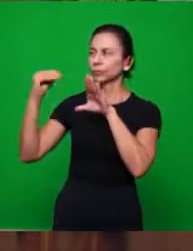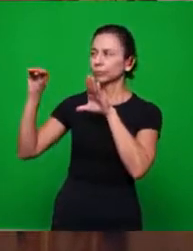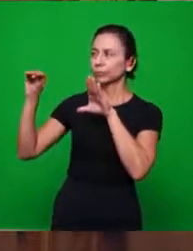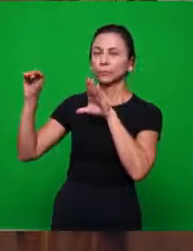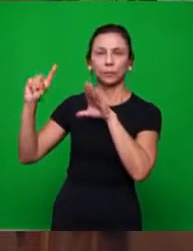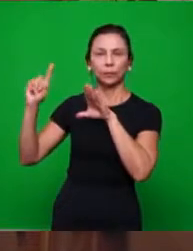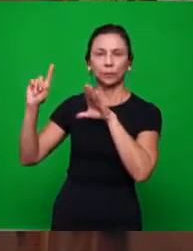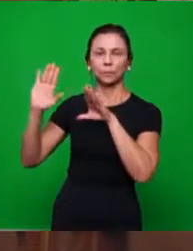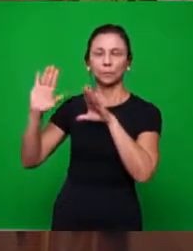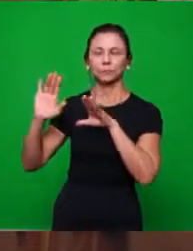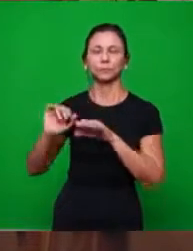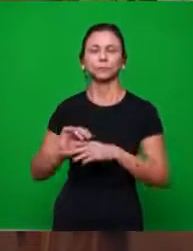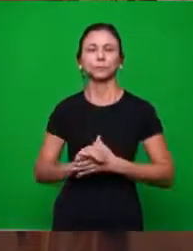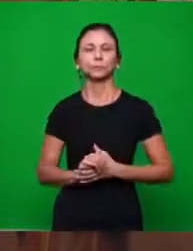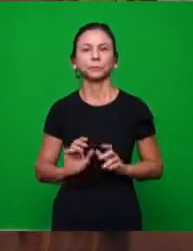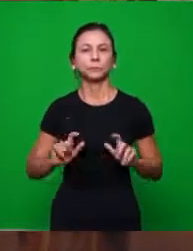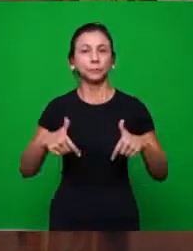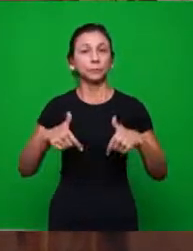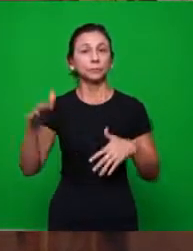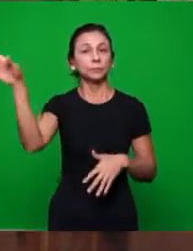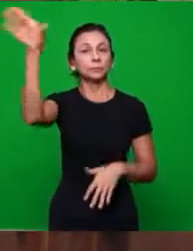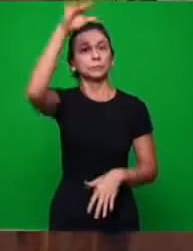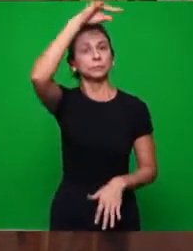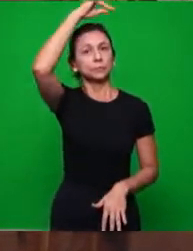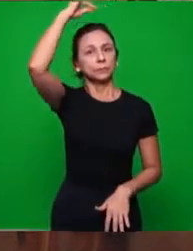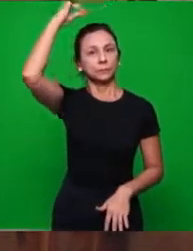Isso aqui. A operação do Espírito Santo